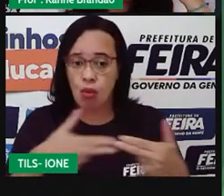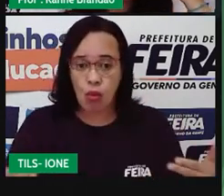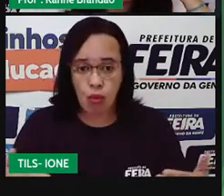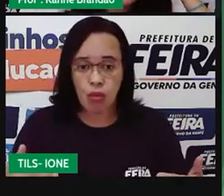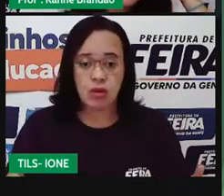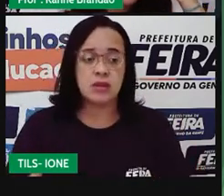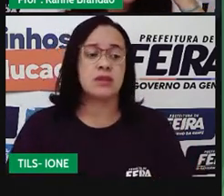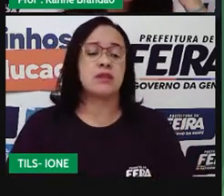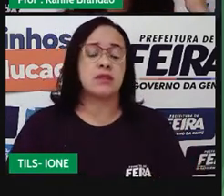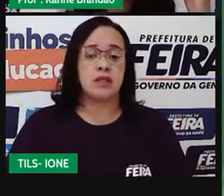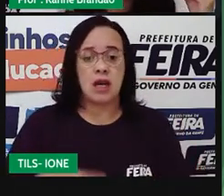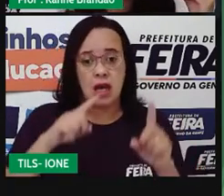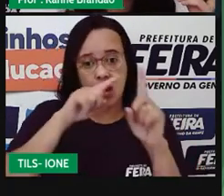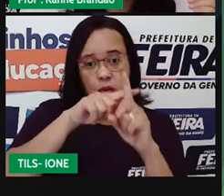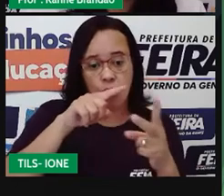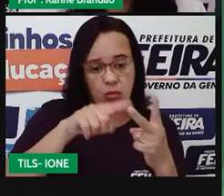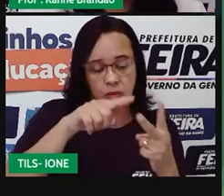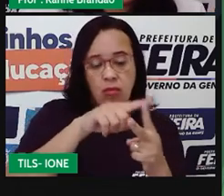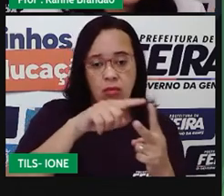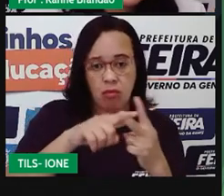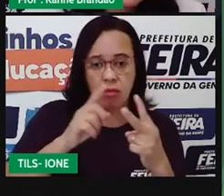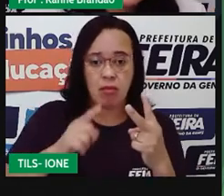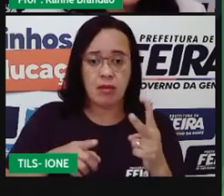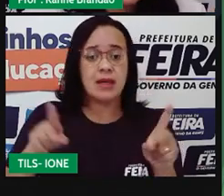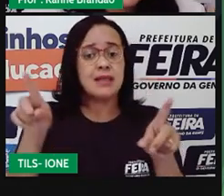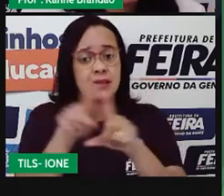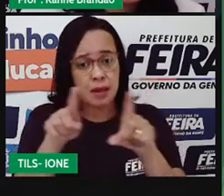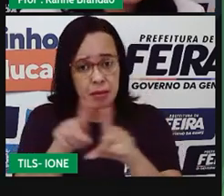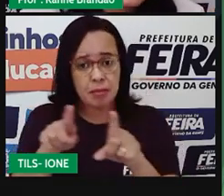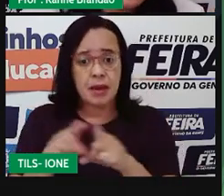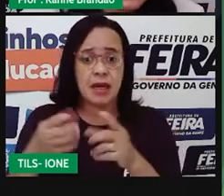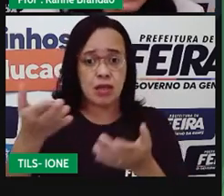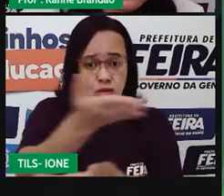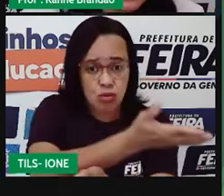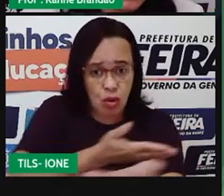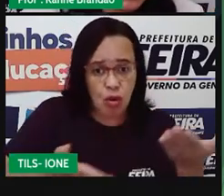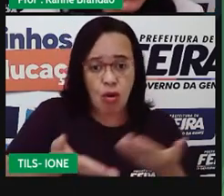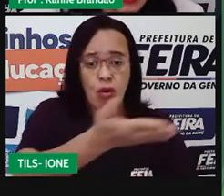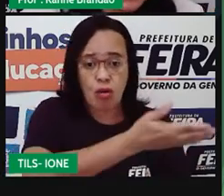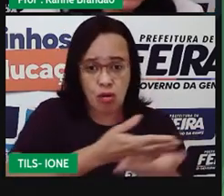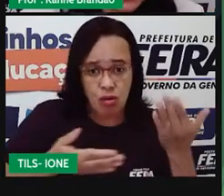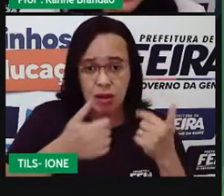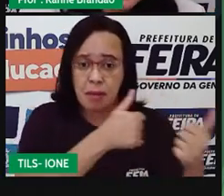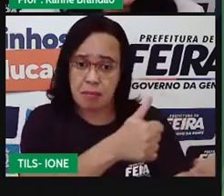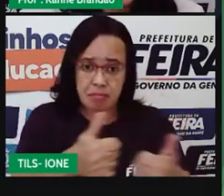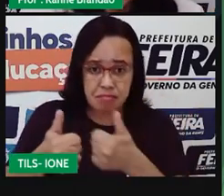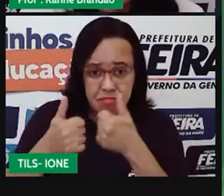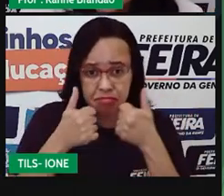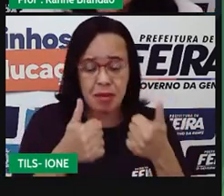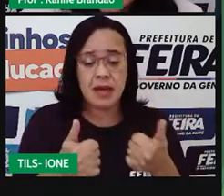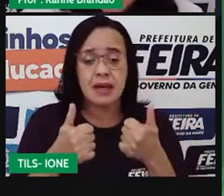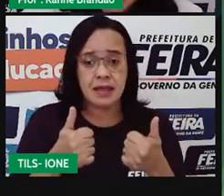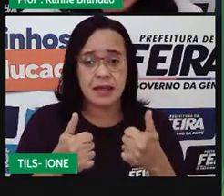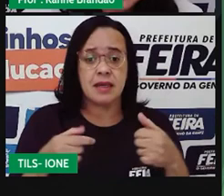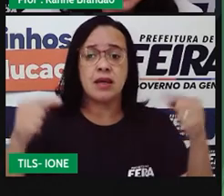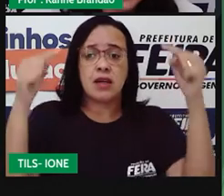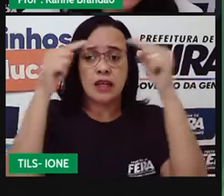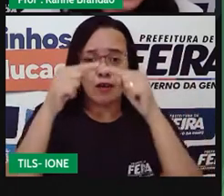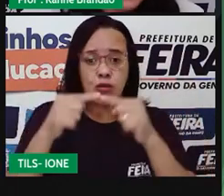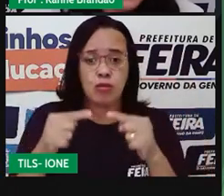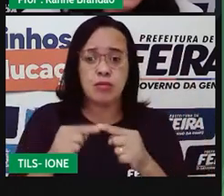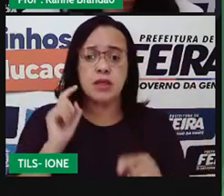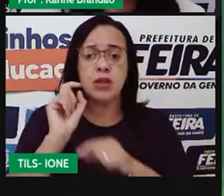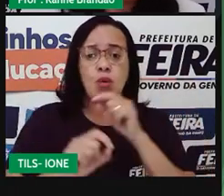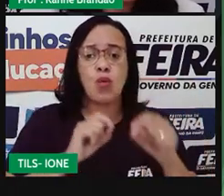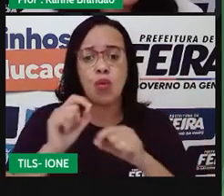vai nem se beneficiar, mas também não vai sair prejudicado, a gente diz que essa relação